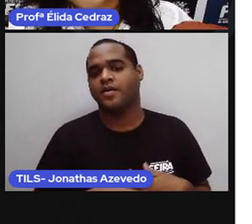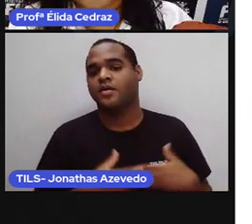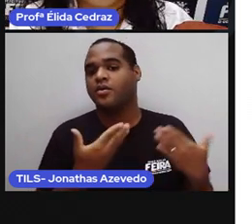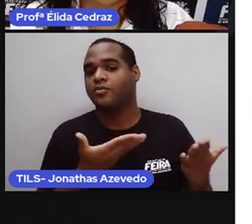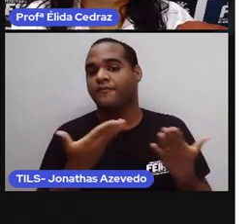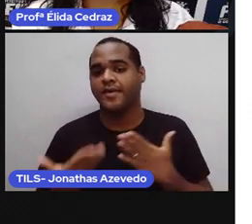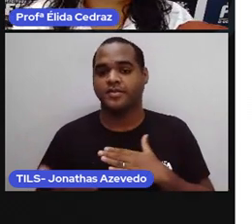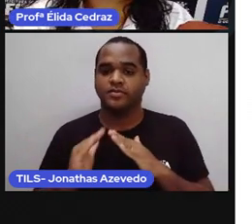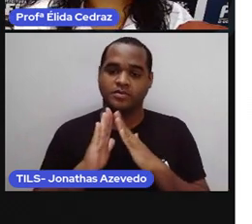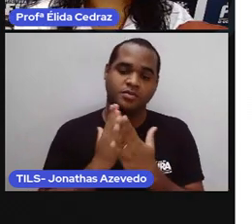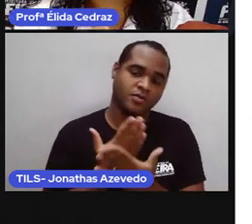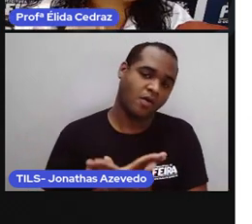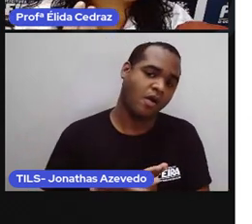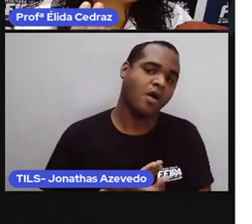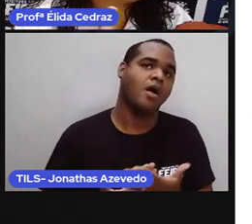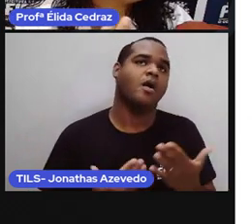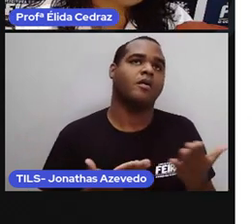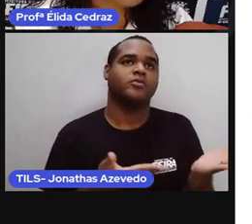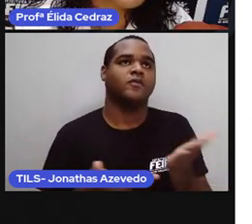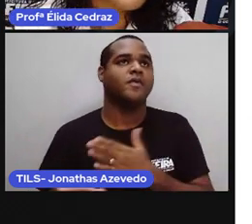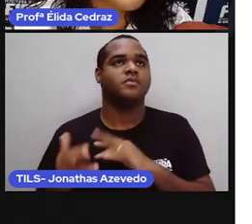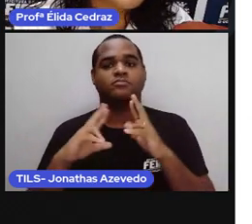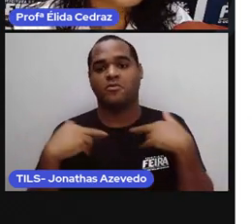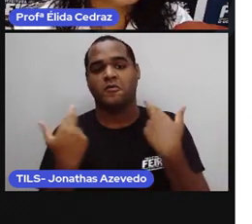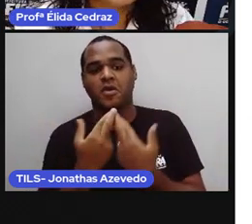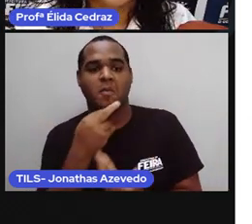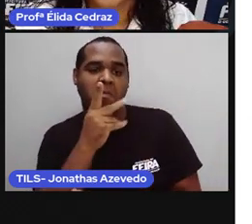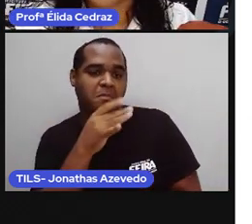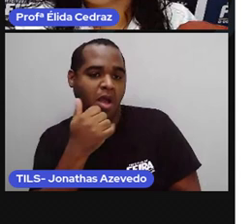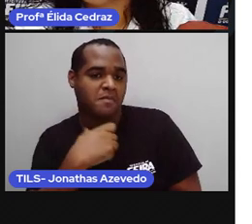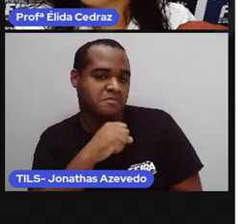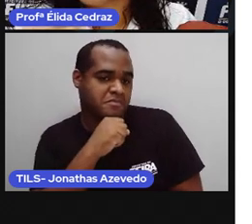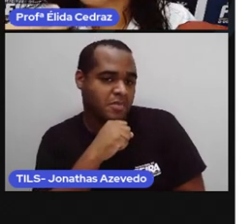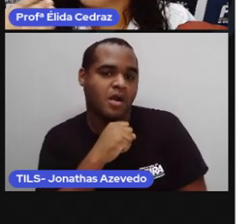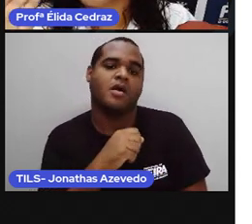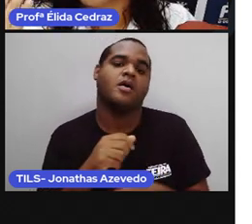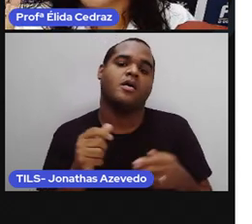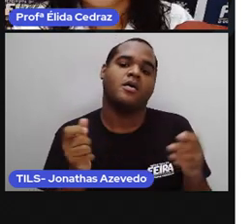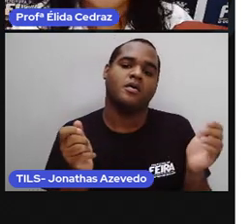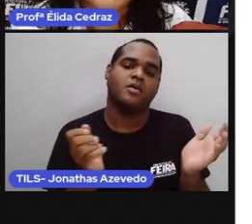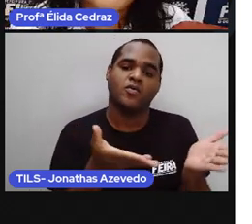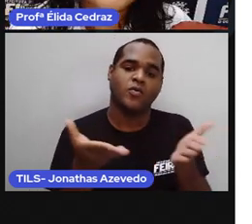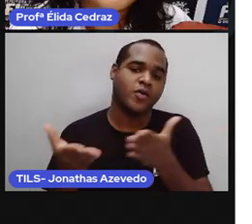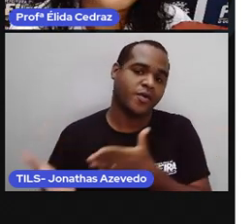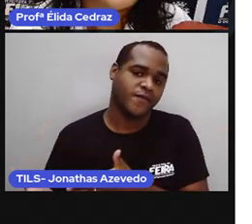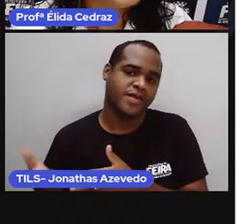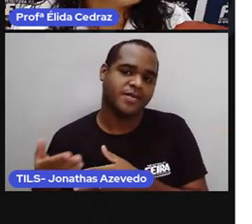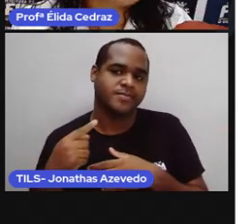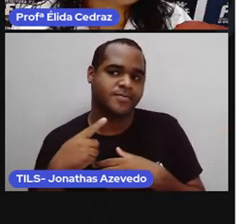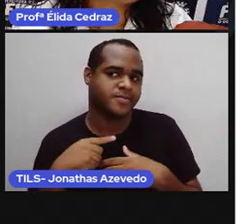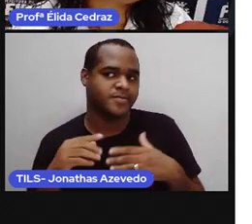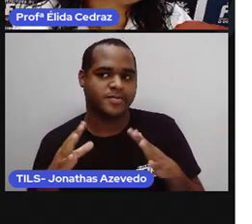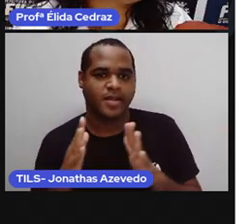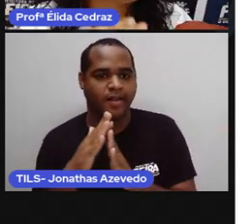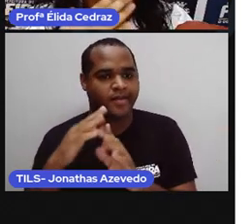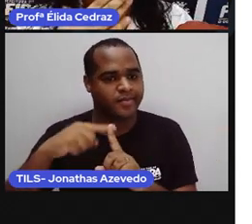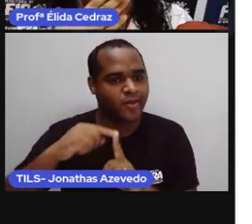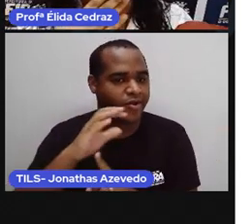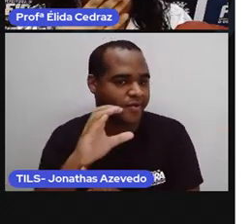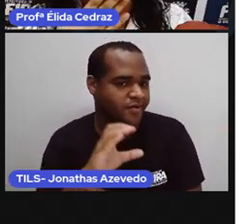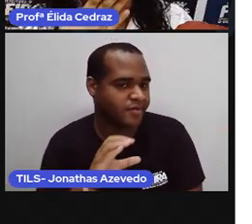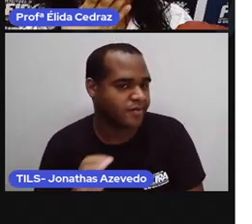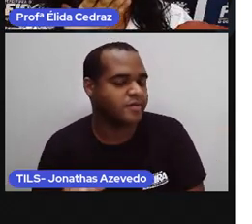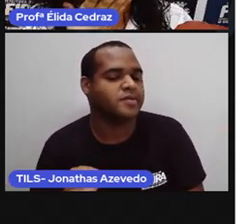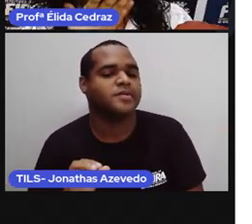da escola, convite de reunião de pais, convite da quermesse, convite